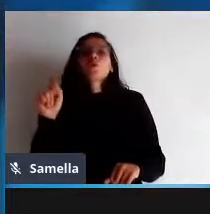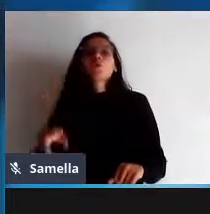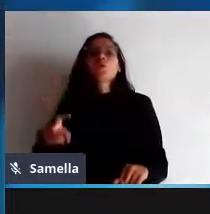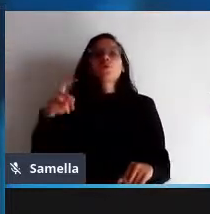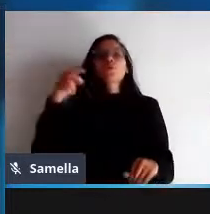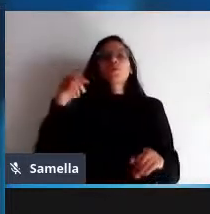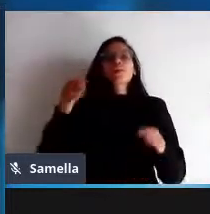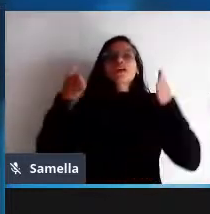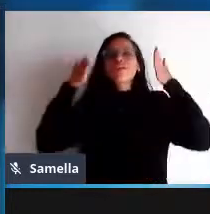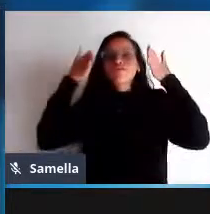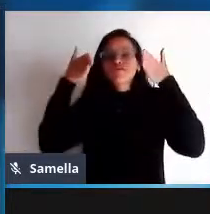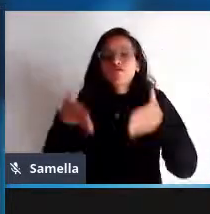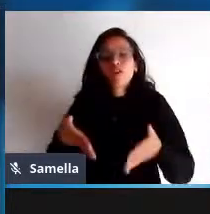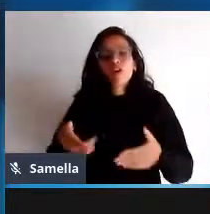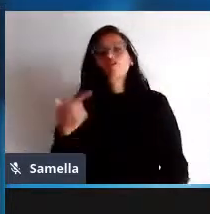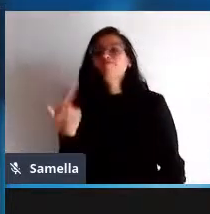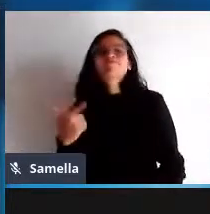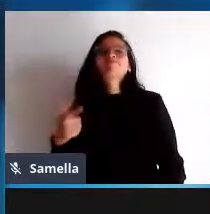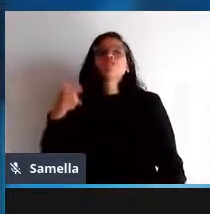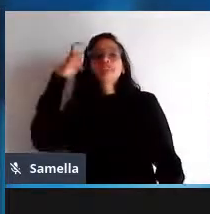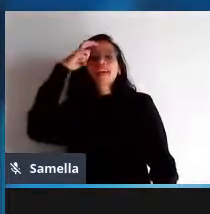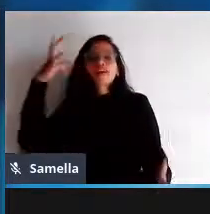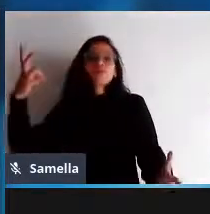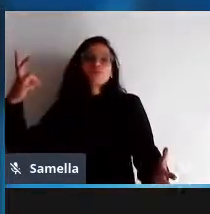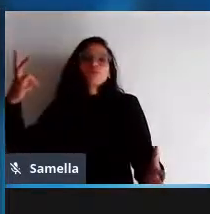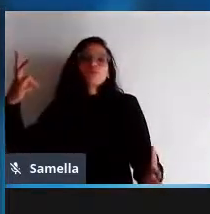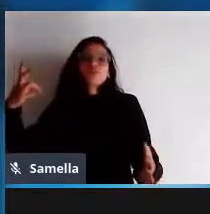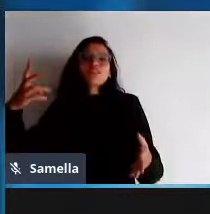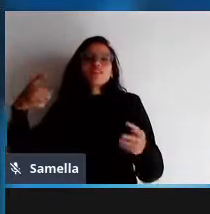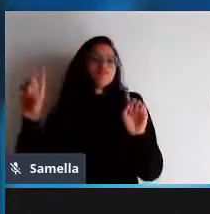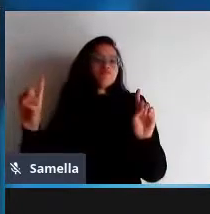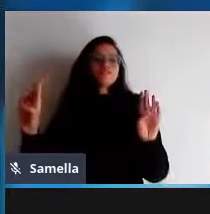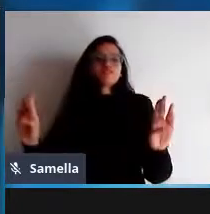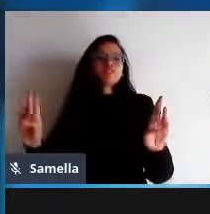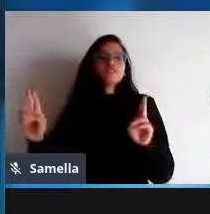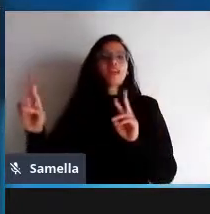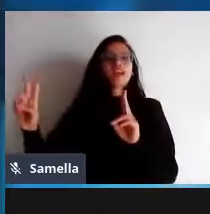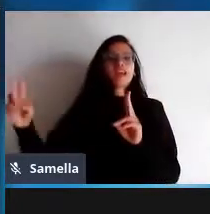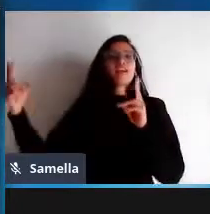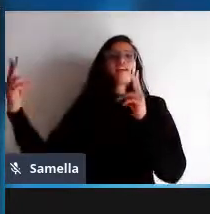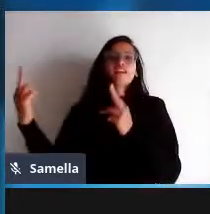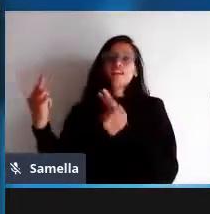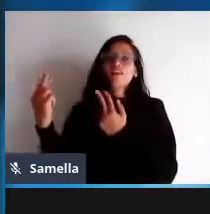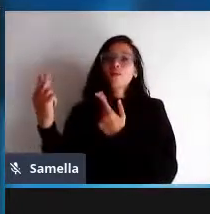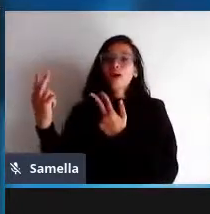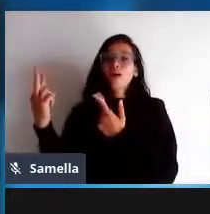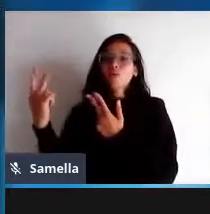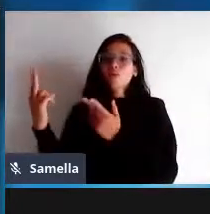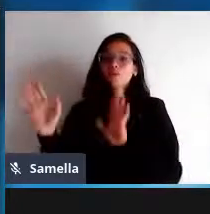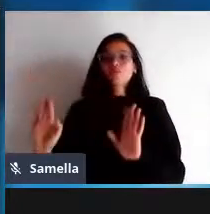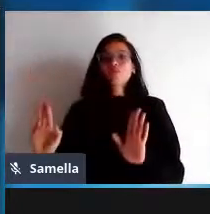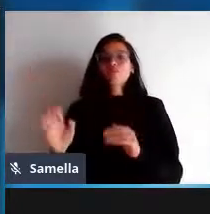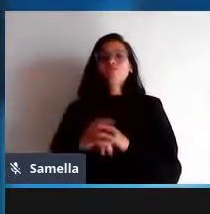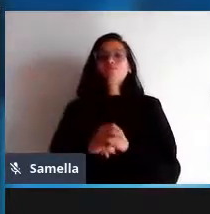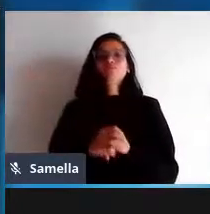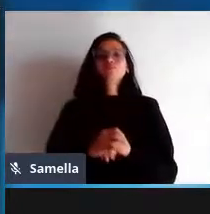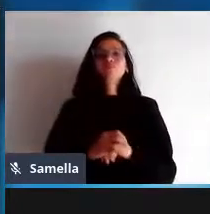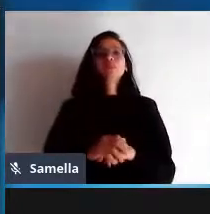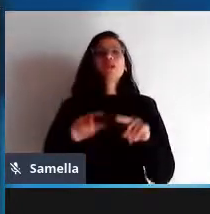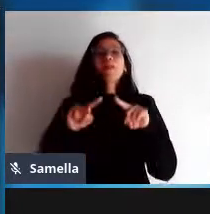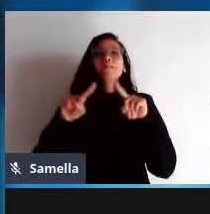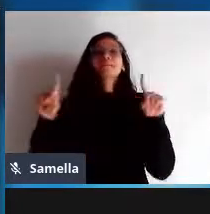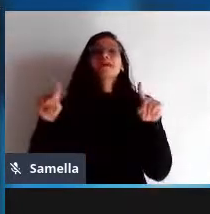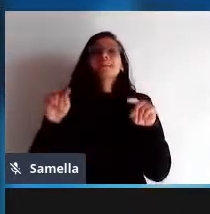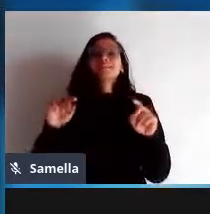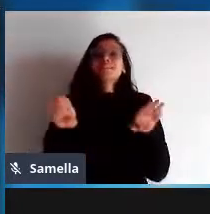você tirar valores você não tem como atender o conceito de cultura e se você não tem cultura